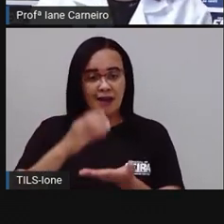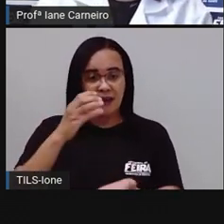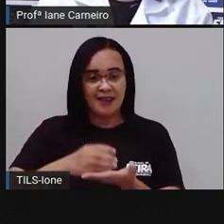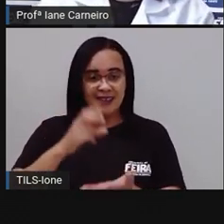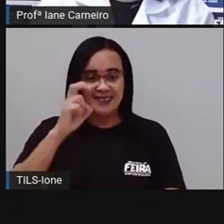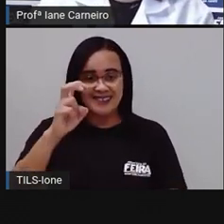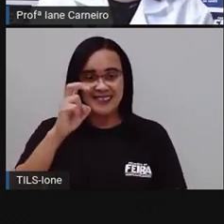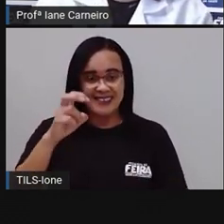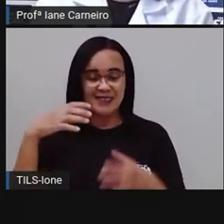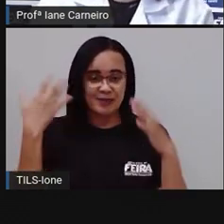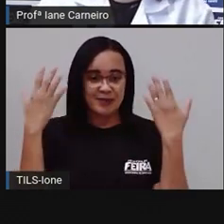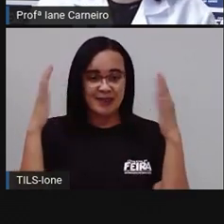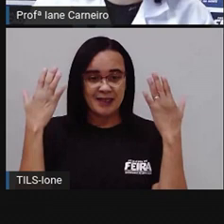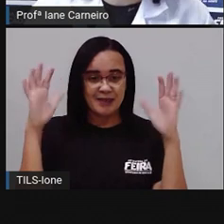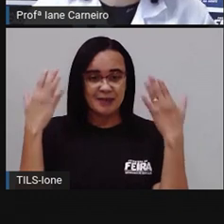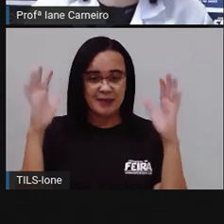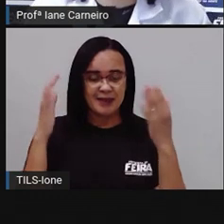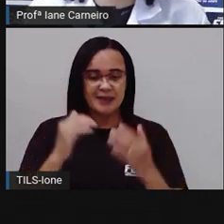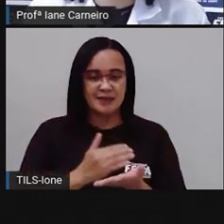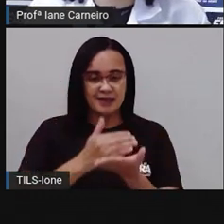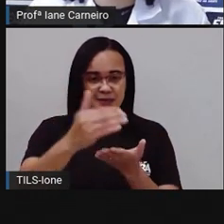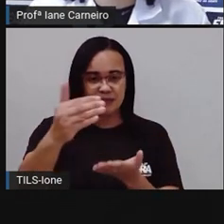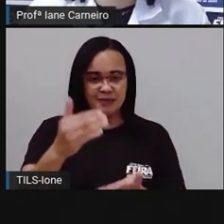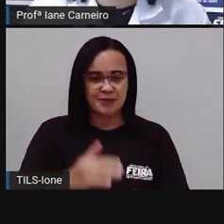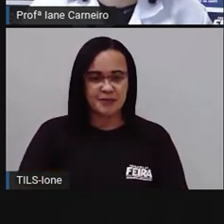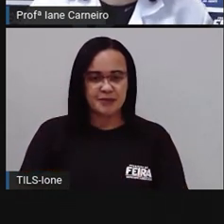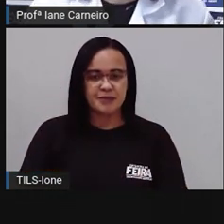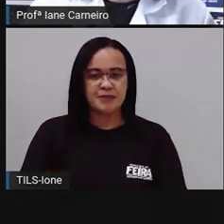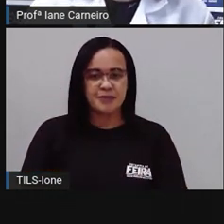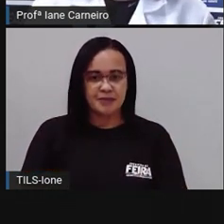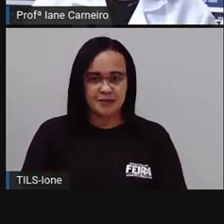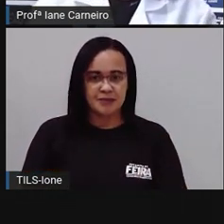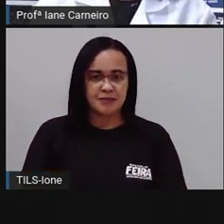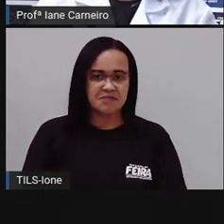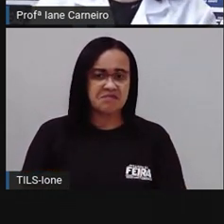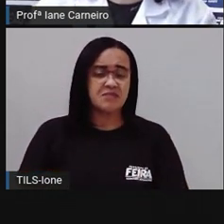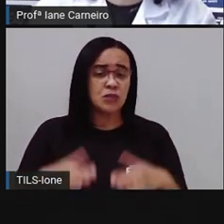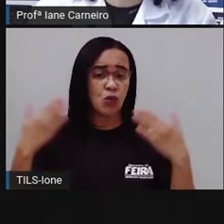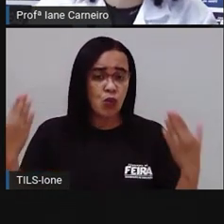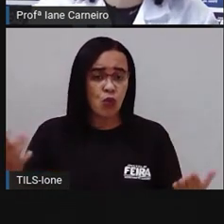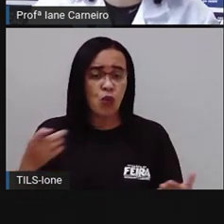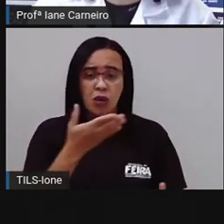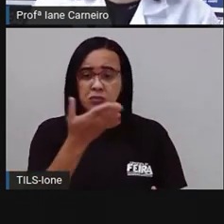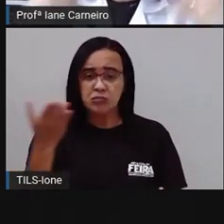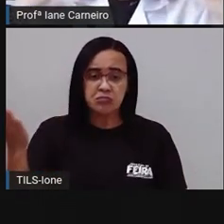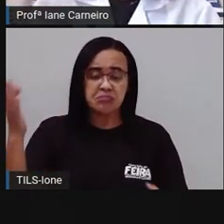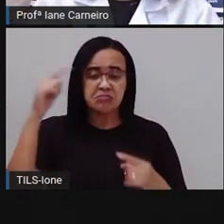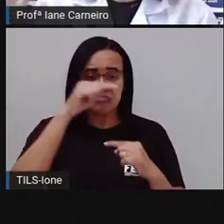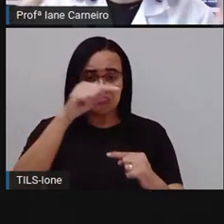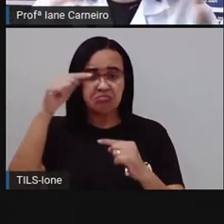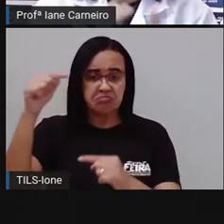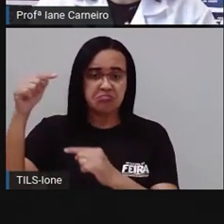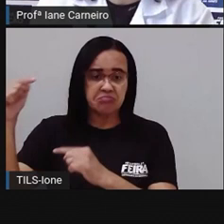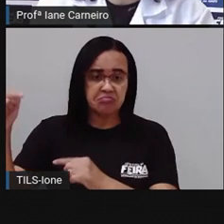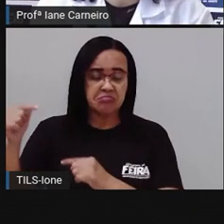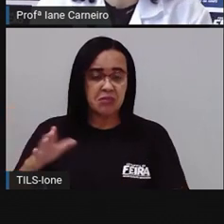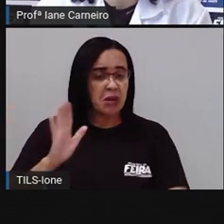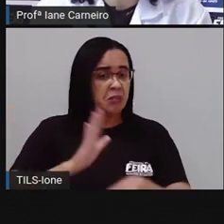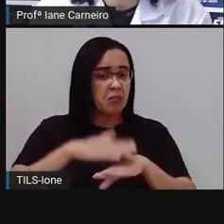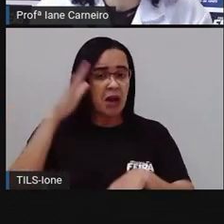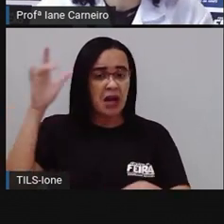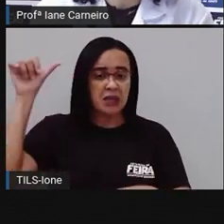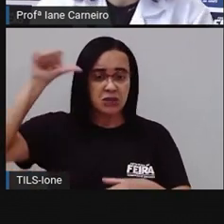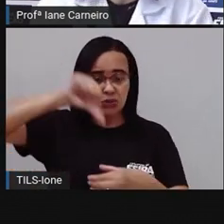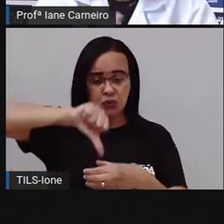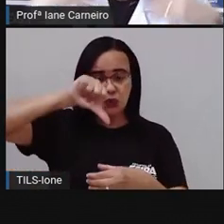Muito bom. Vamos para a próxima. Qual desses produtos tem a maior quantidade de